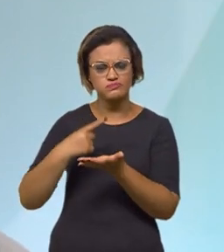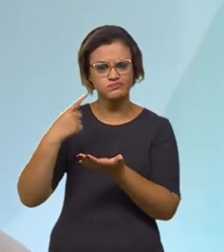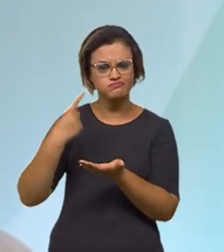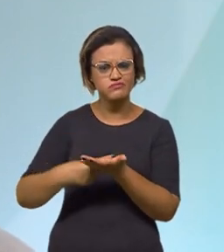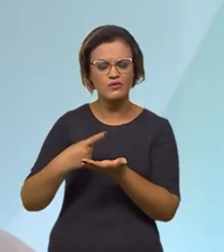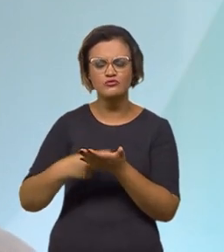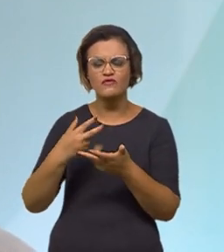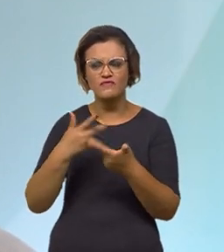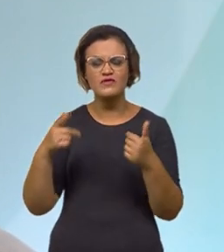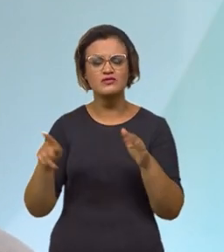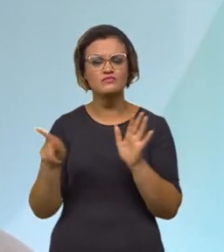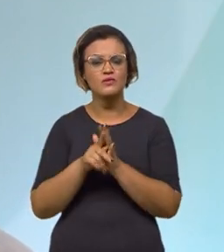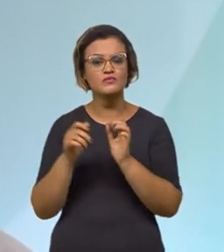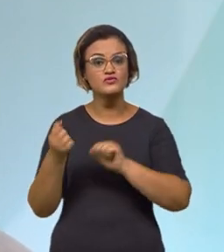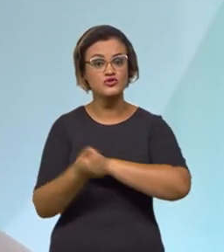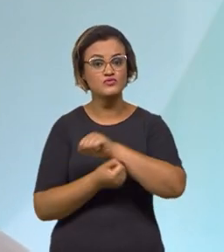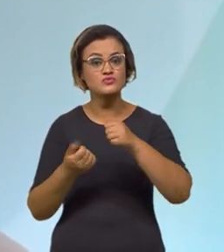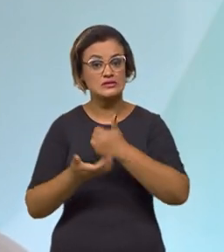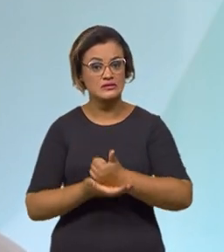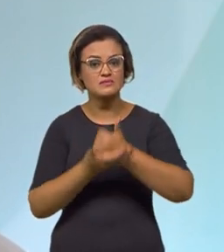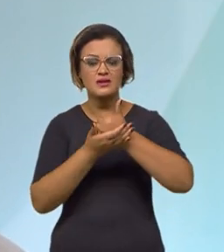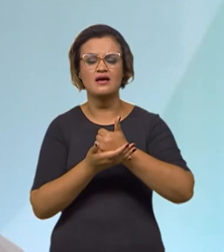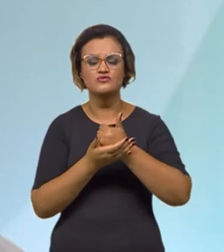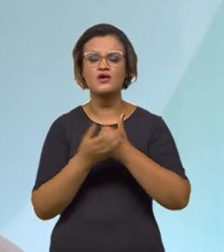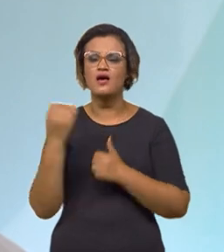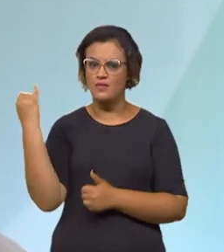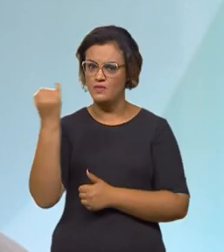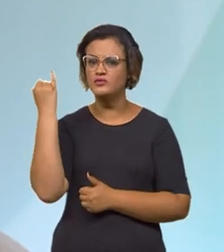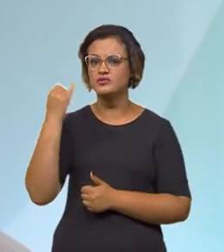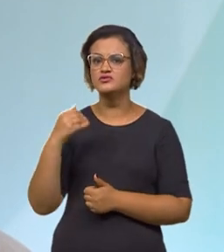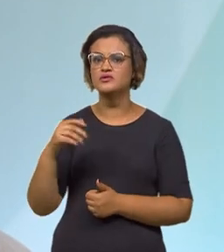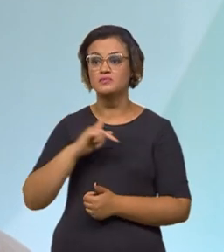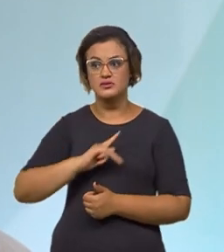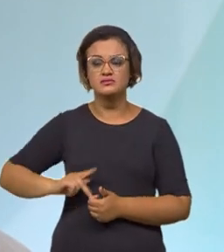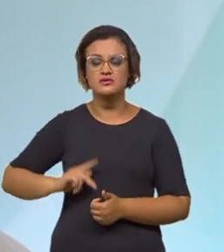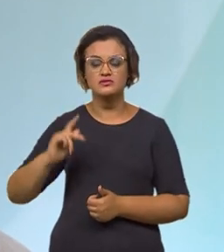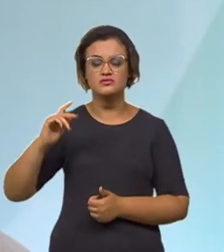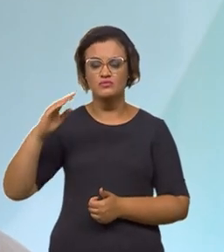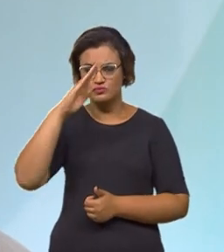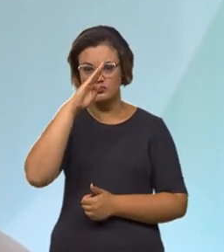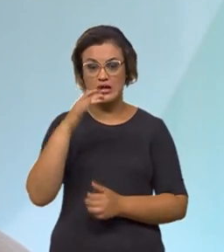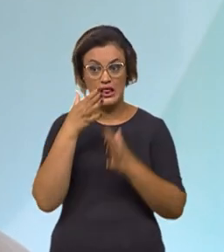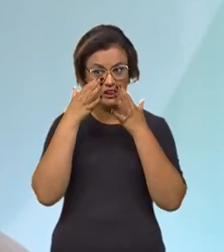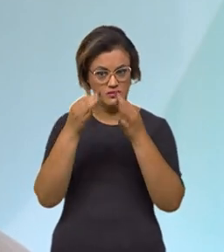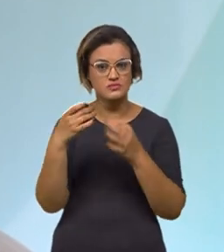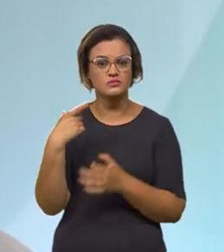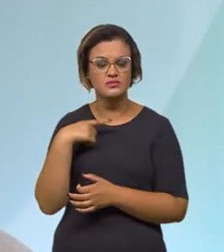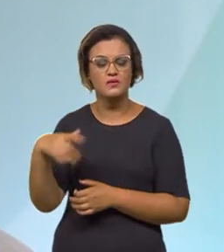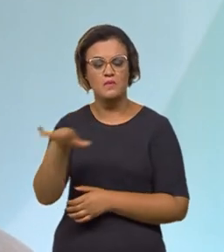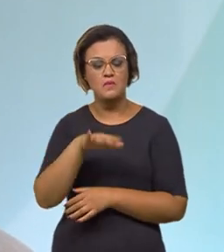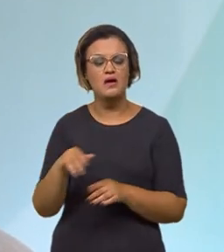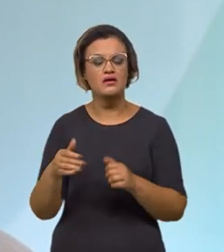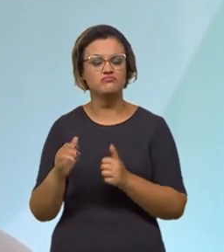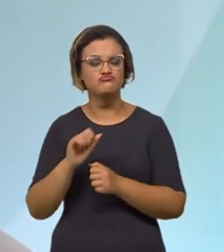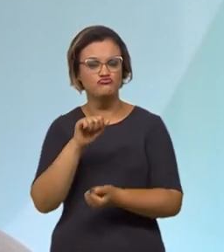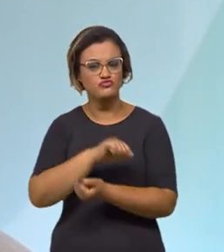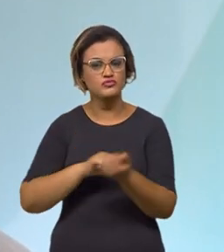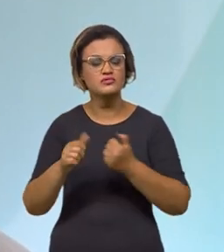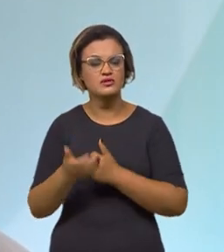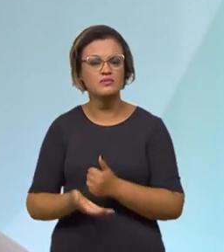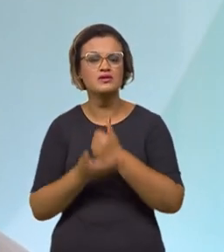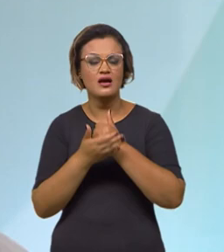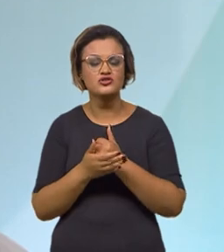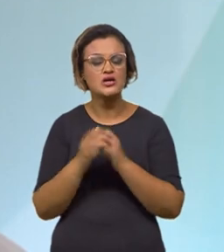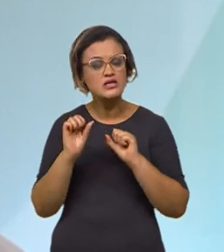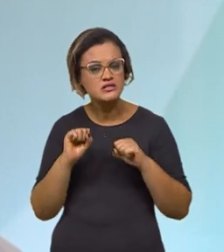sustentabilidade. Sustentabilidade que é uma pauta importante do governo do presidente Bolsonaro, é uma pauta que nós estamos, especialmente na área de infraestrutura, levando com muito